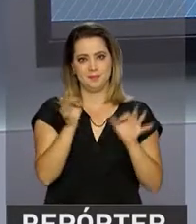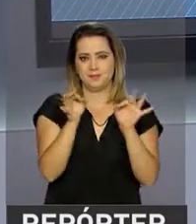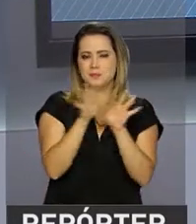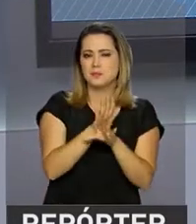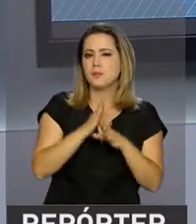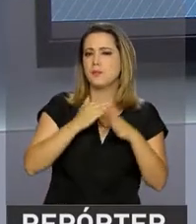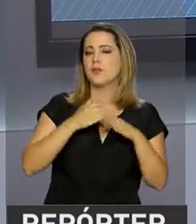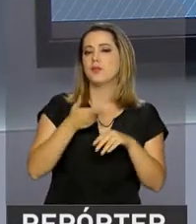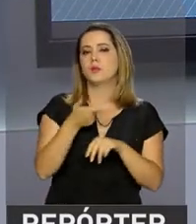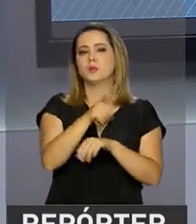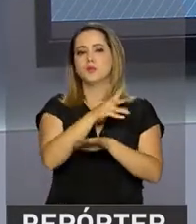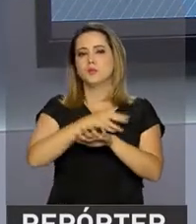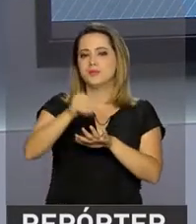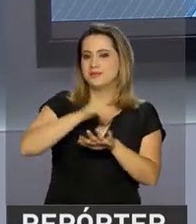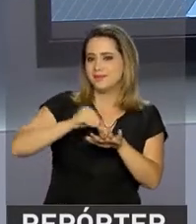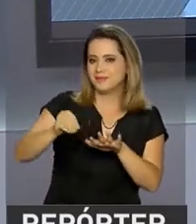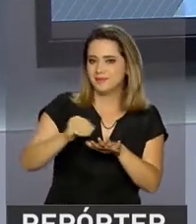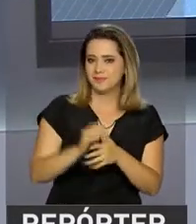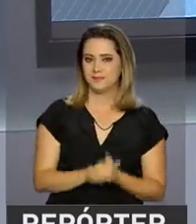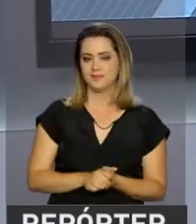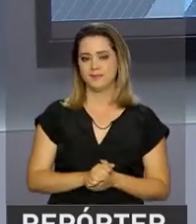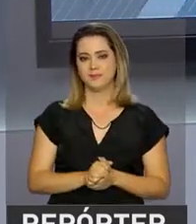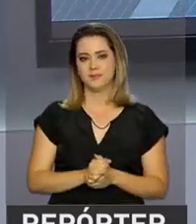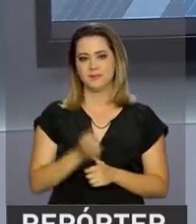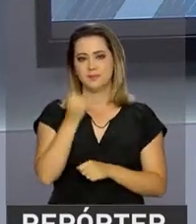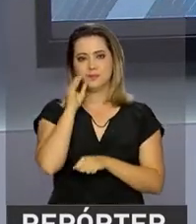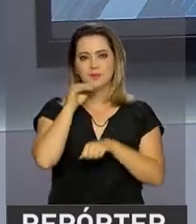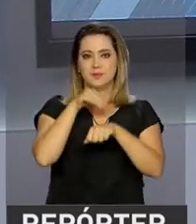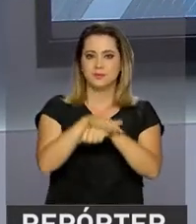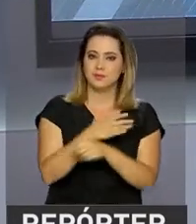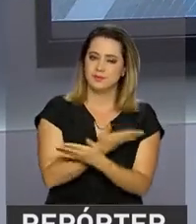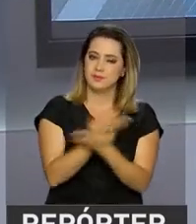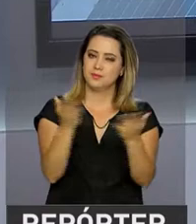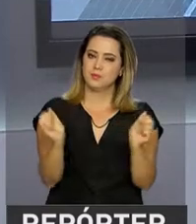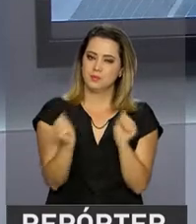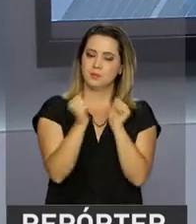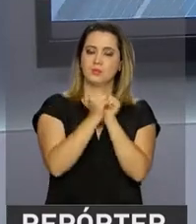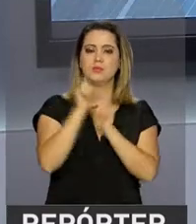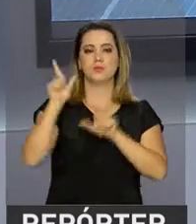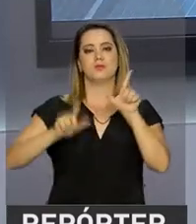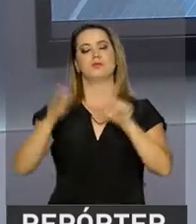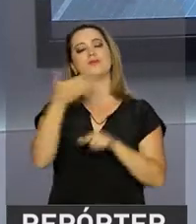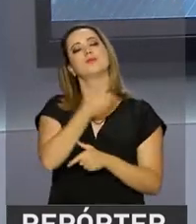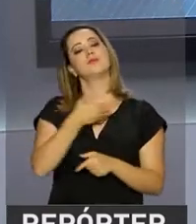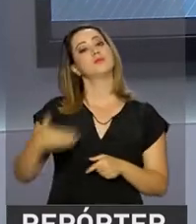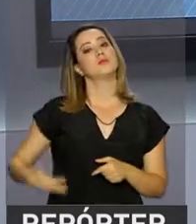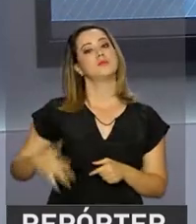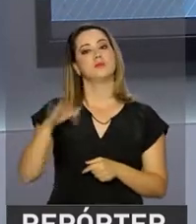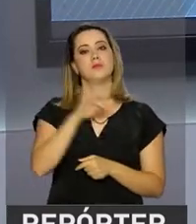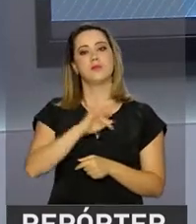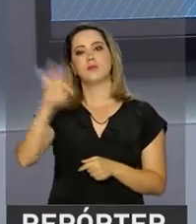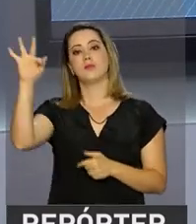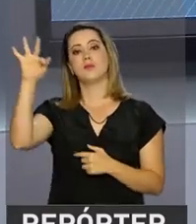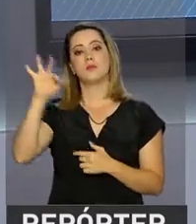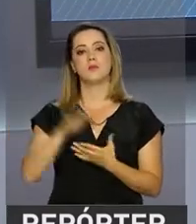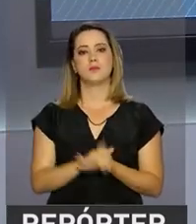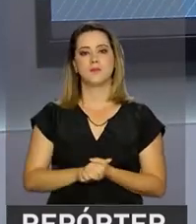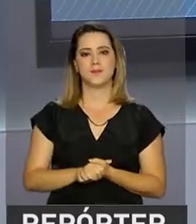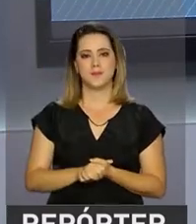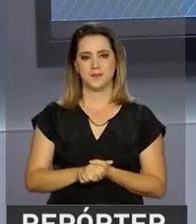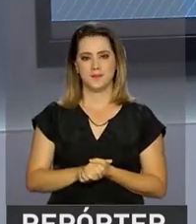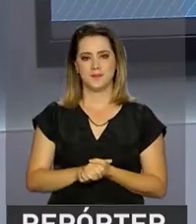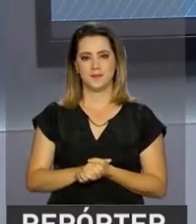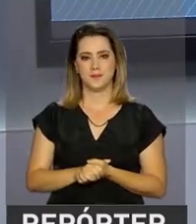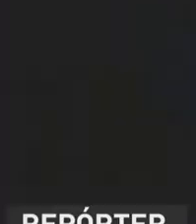voltamos a qualquer momento com outras informações. Uma boa noite para você e continue com a gente na NBR, a TV do Governo